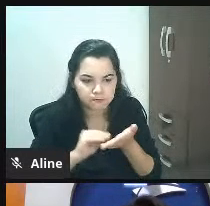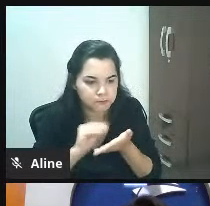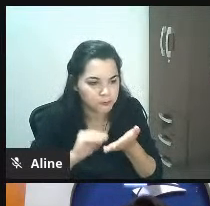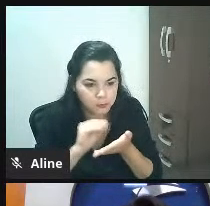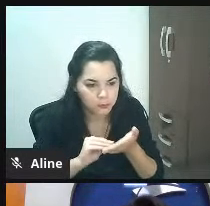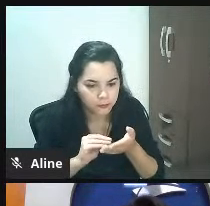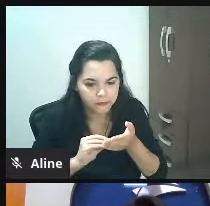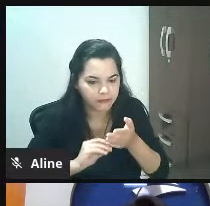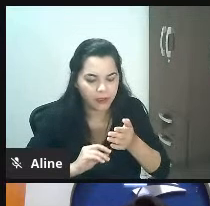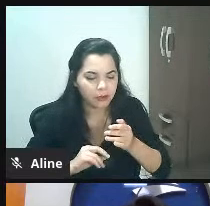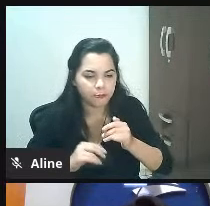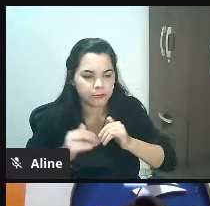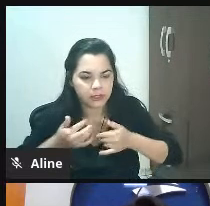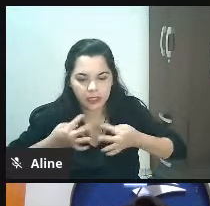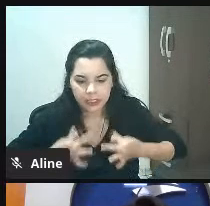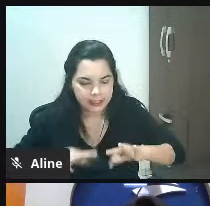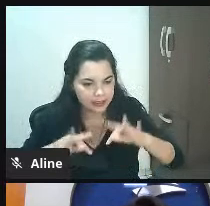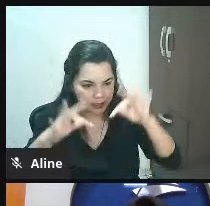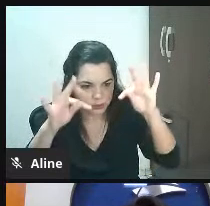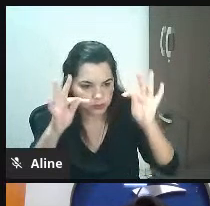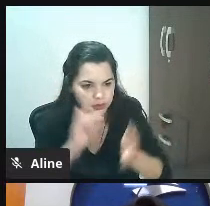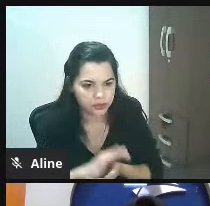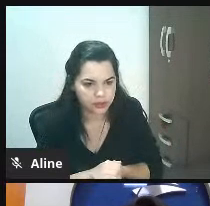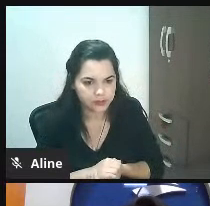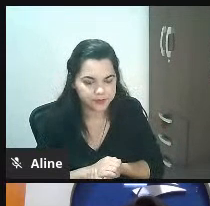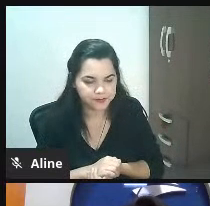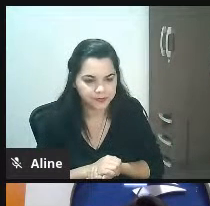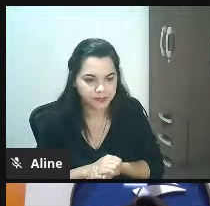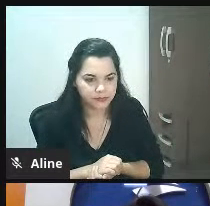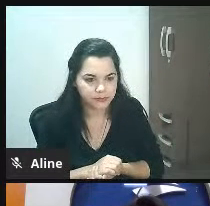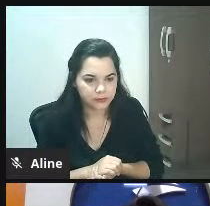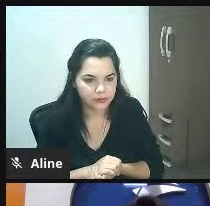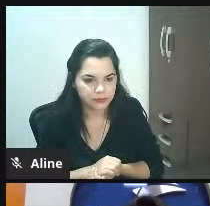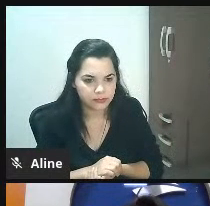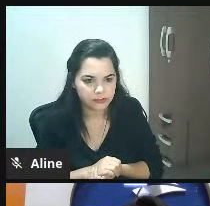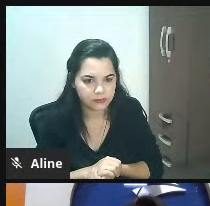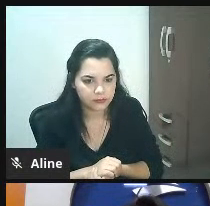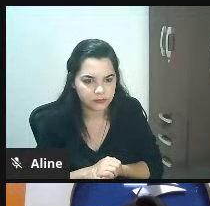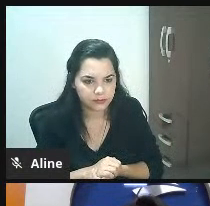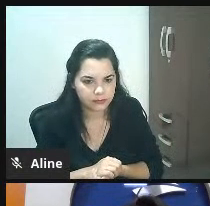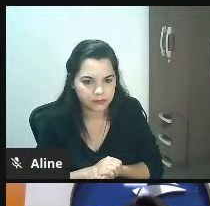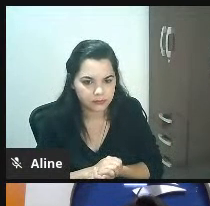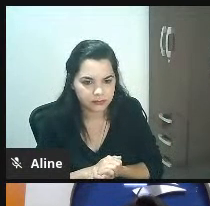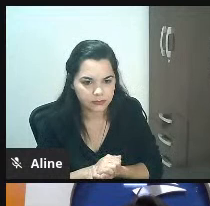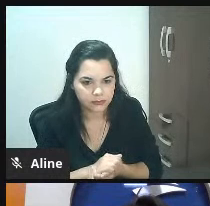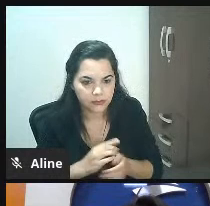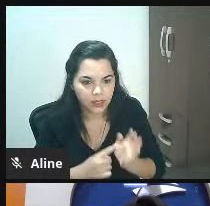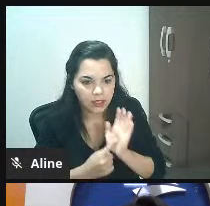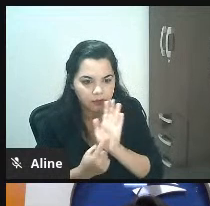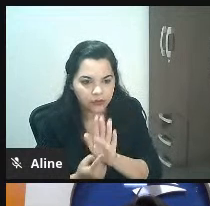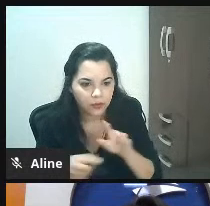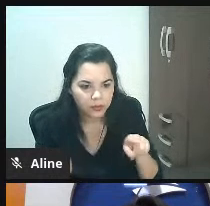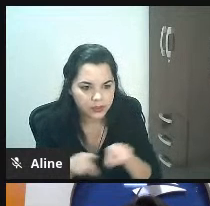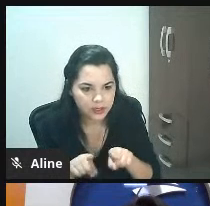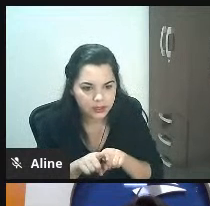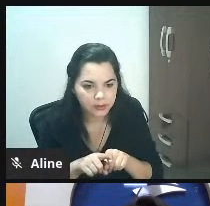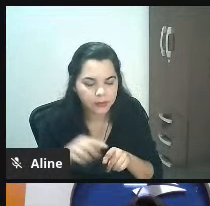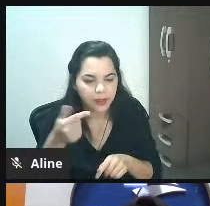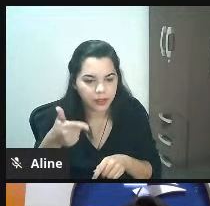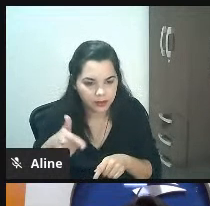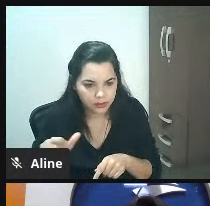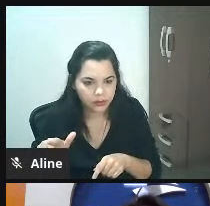ferramentas para que a gente possa interagir e já vou mostrar aqui para você as duas além de mais exemplos de